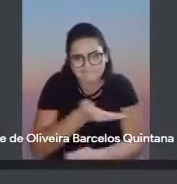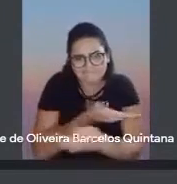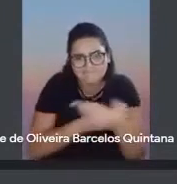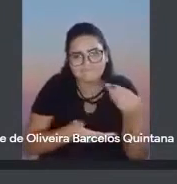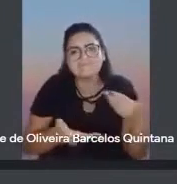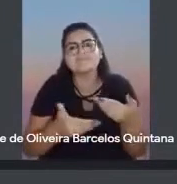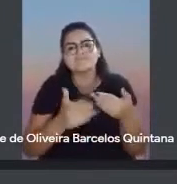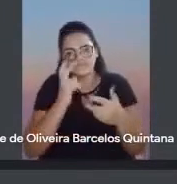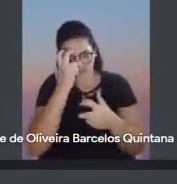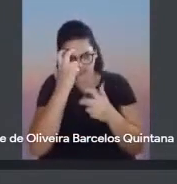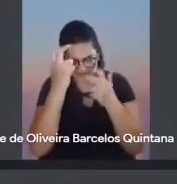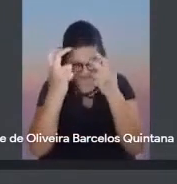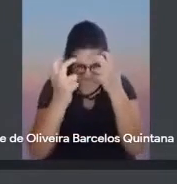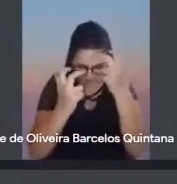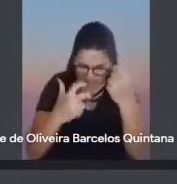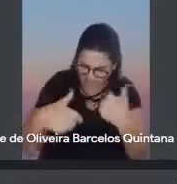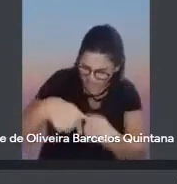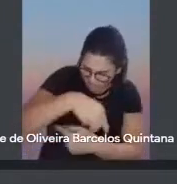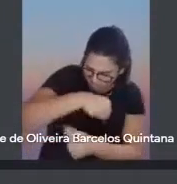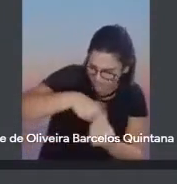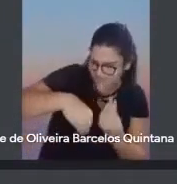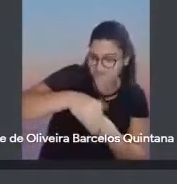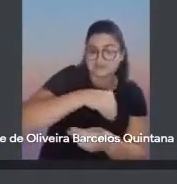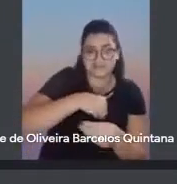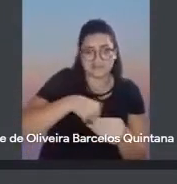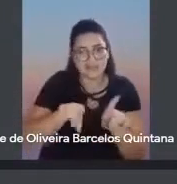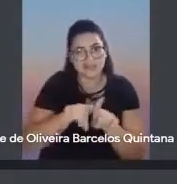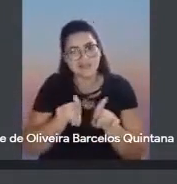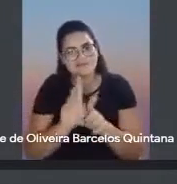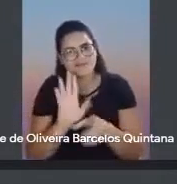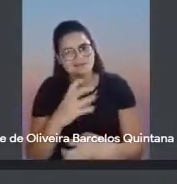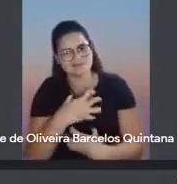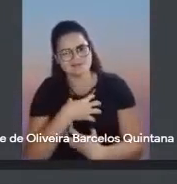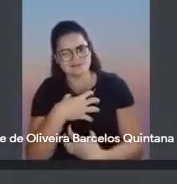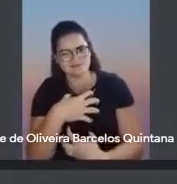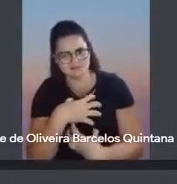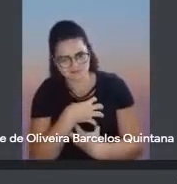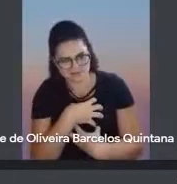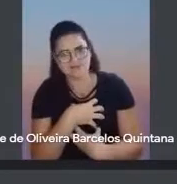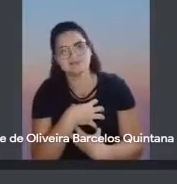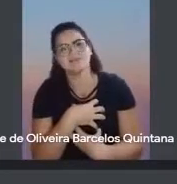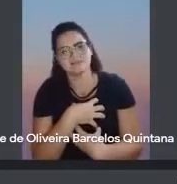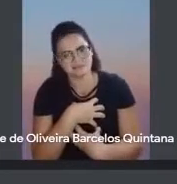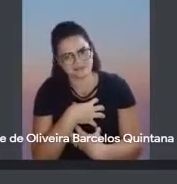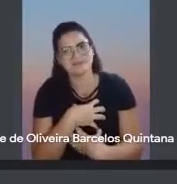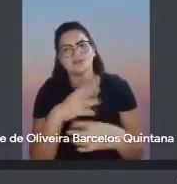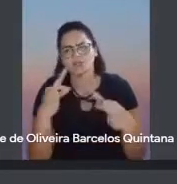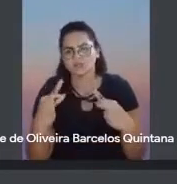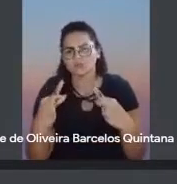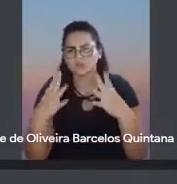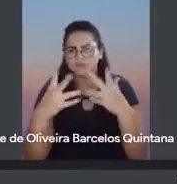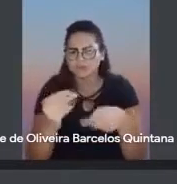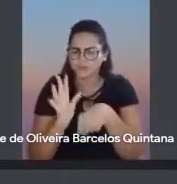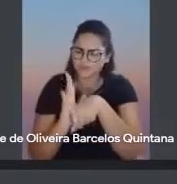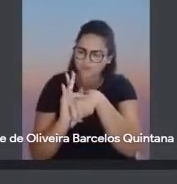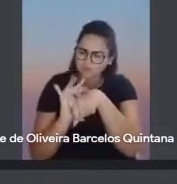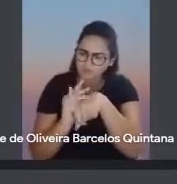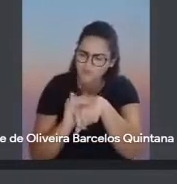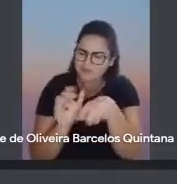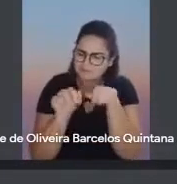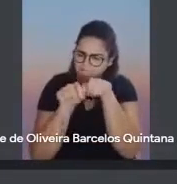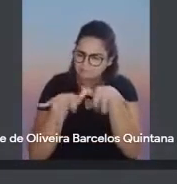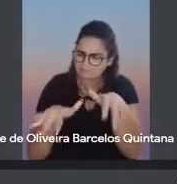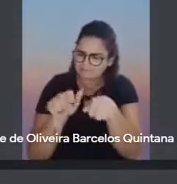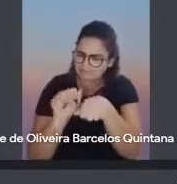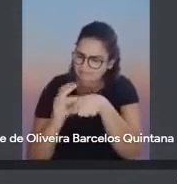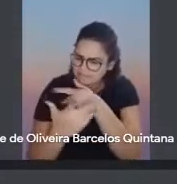inteligências, das nossas sensibilidades, para vencermos todas essas doenças, todas essas pandemias e todos